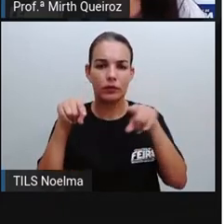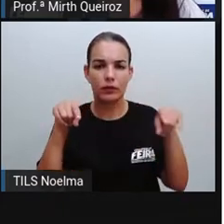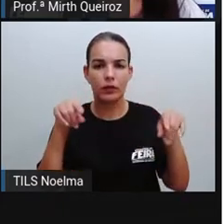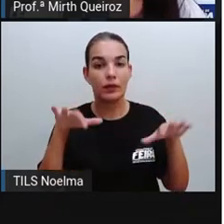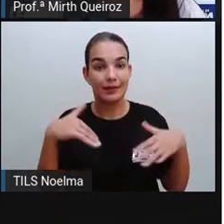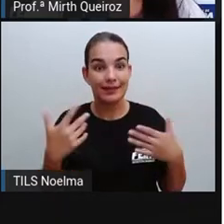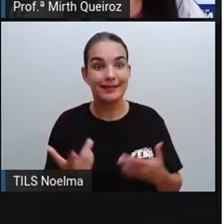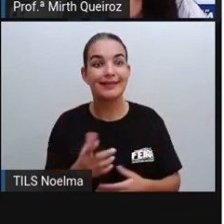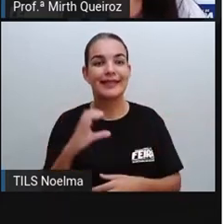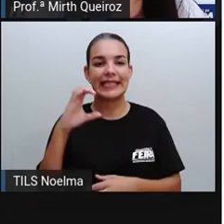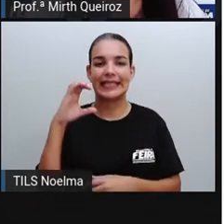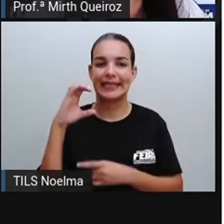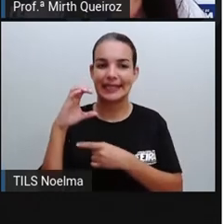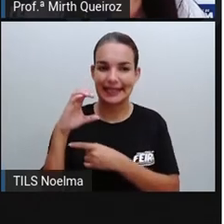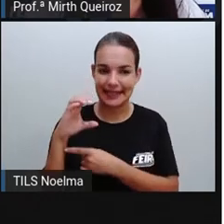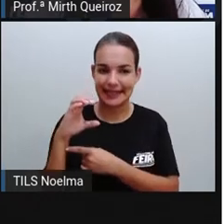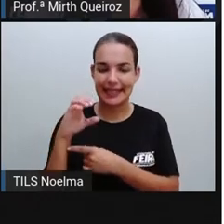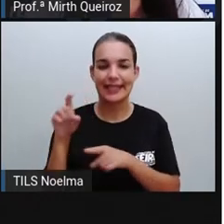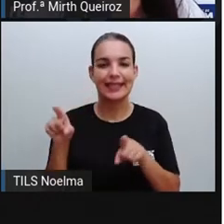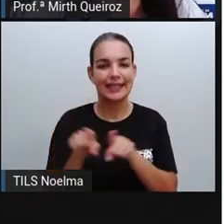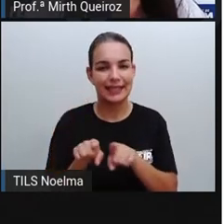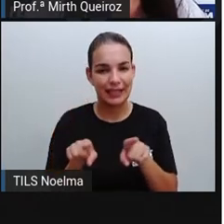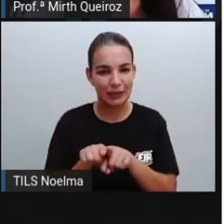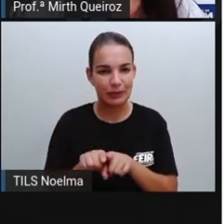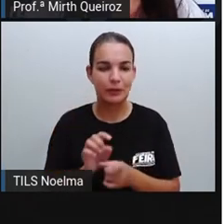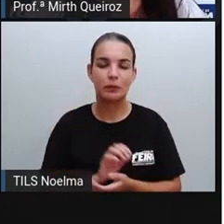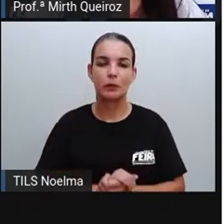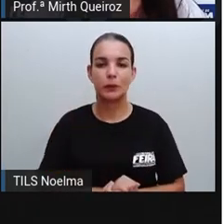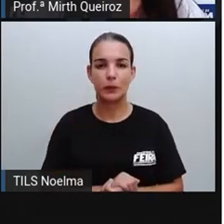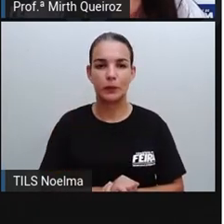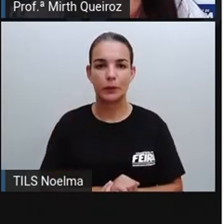panfleto, né? Que é a alternativa C.